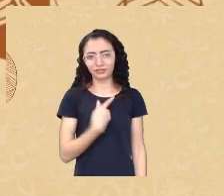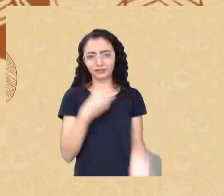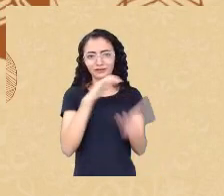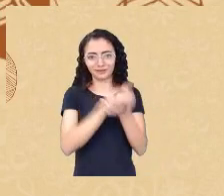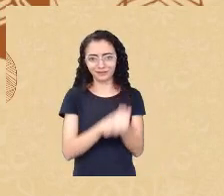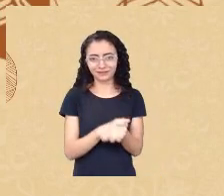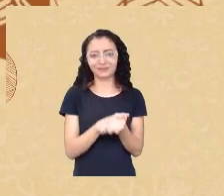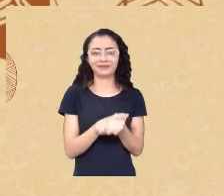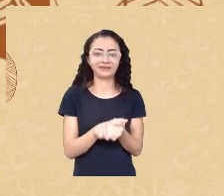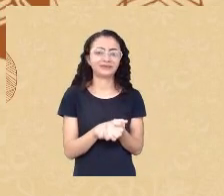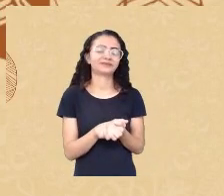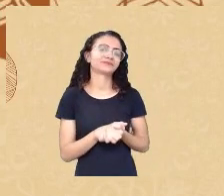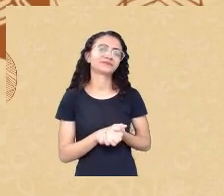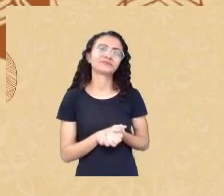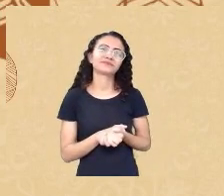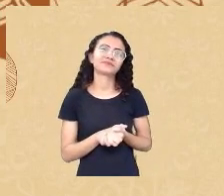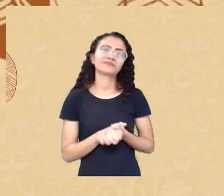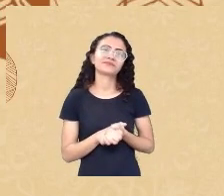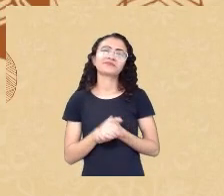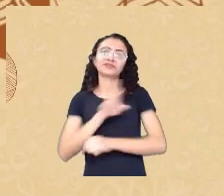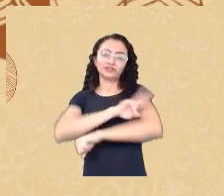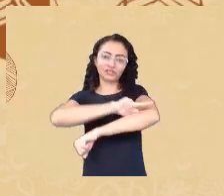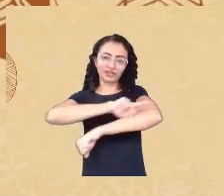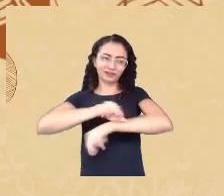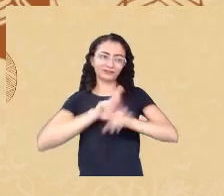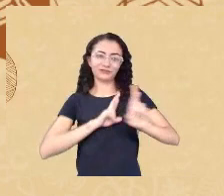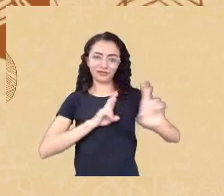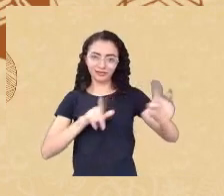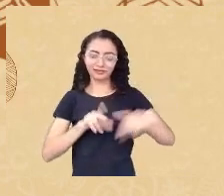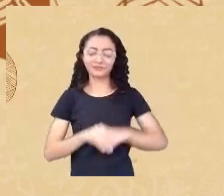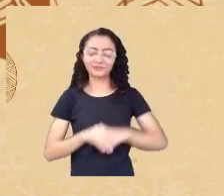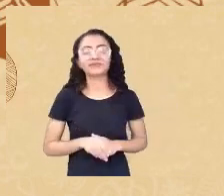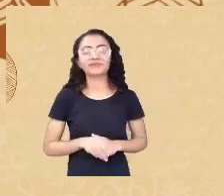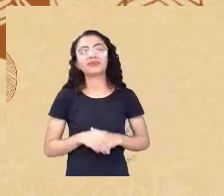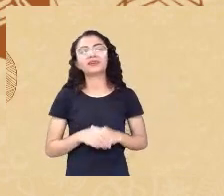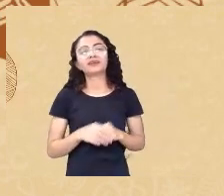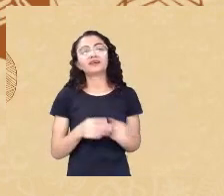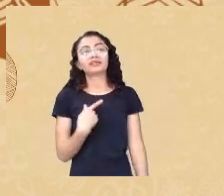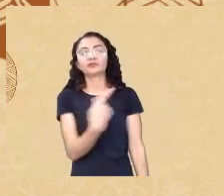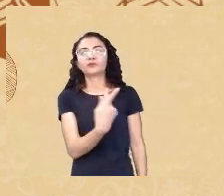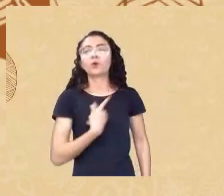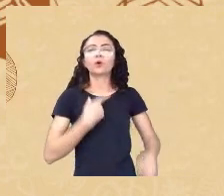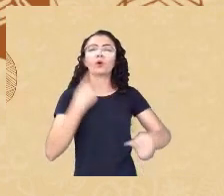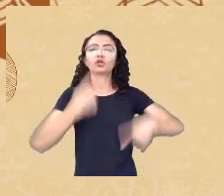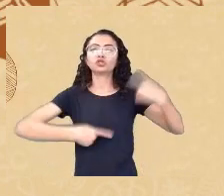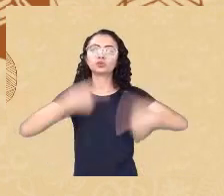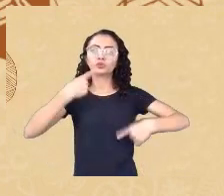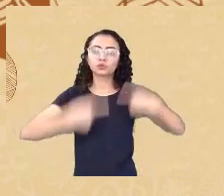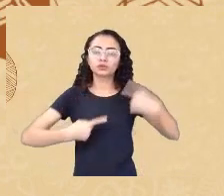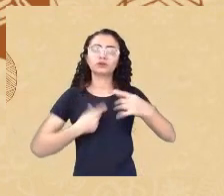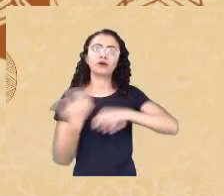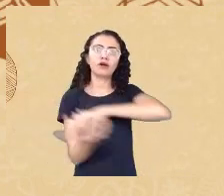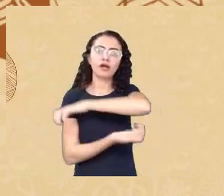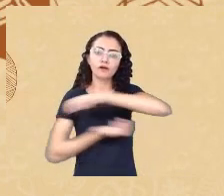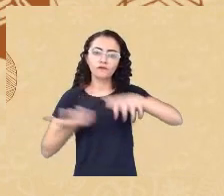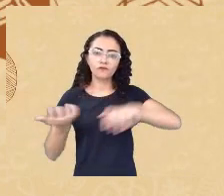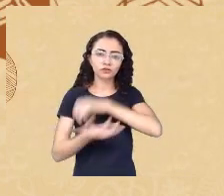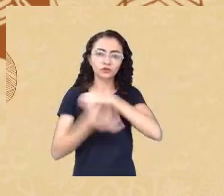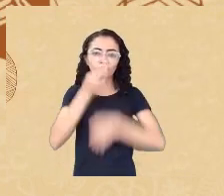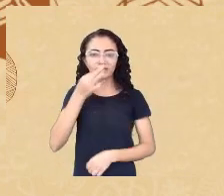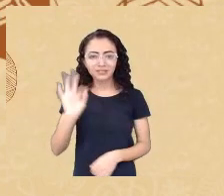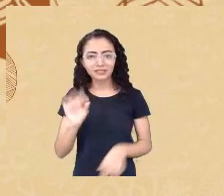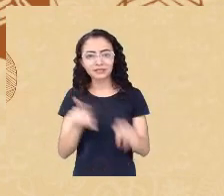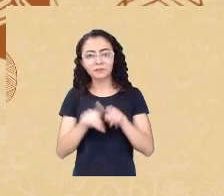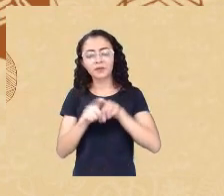outra história e outro problema e nós estamos discutindo exatamente por exemplo a revolução francesa e a revolução russa que foram na base da